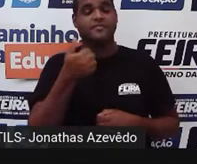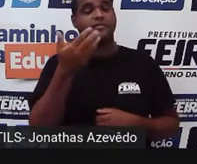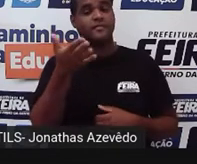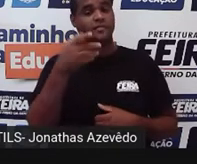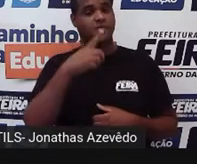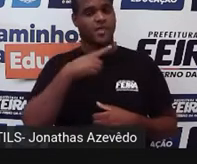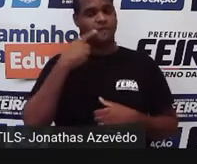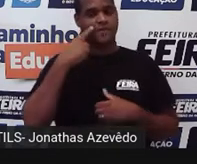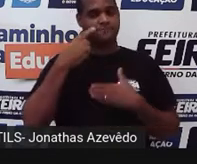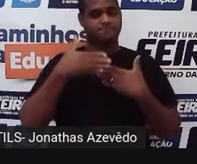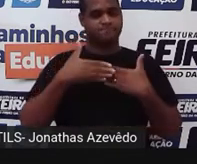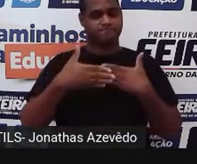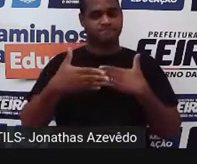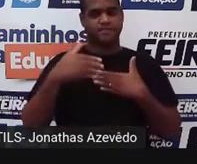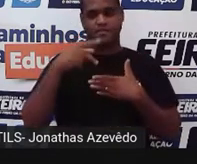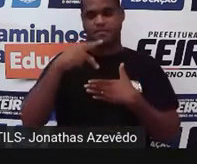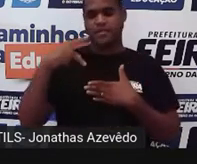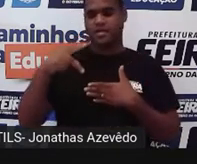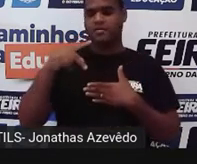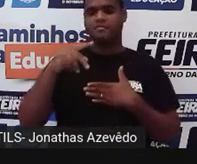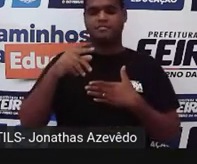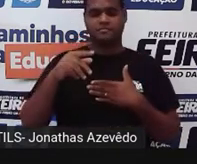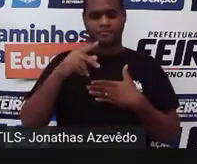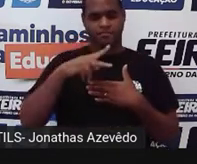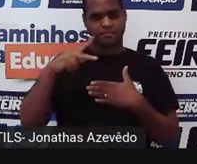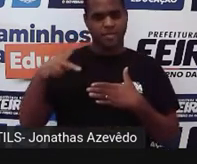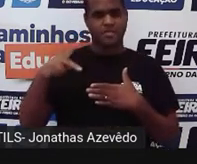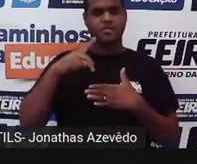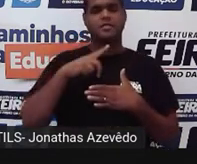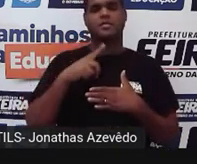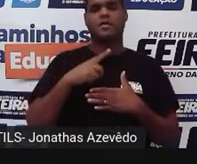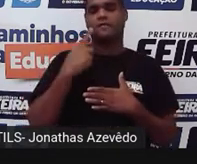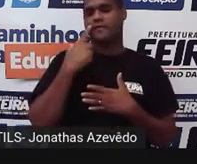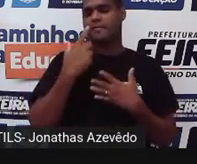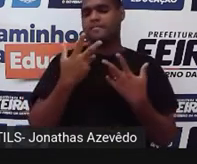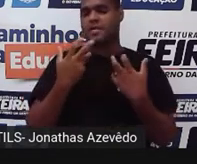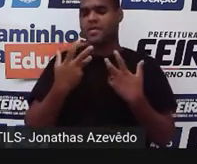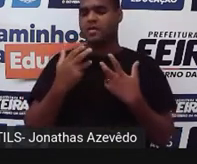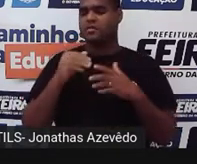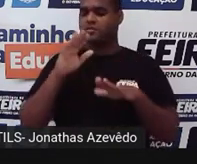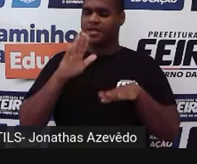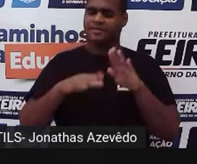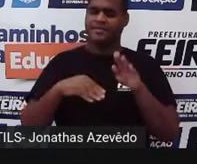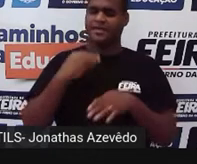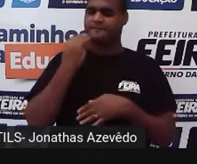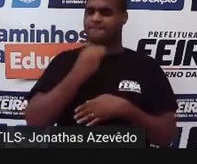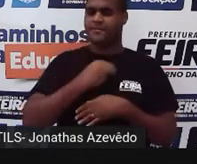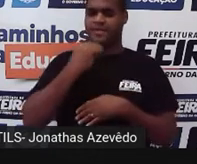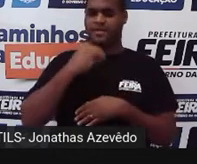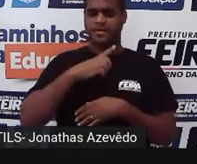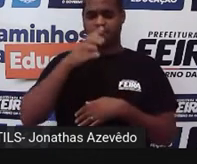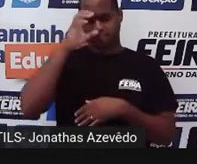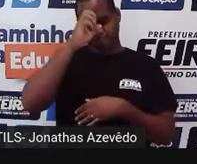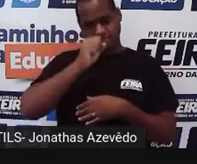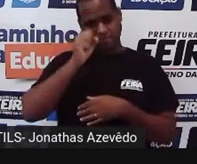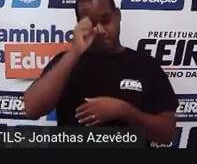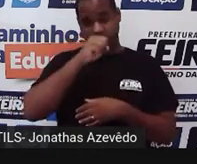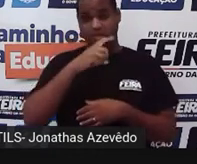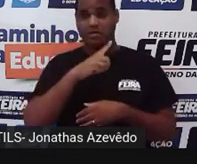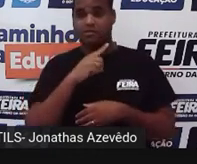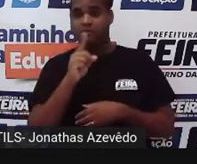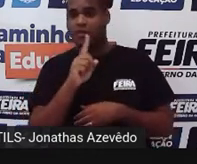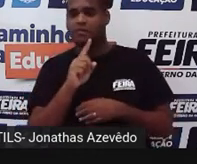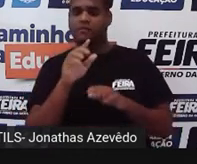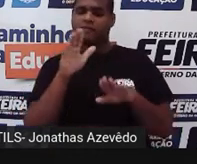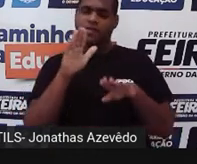que a gente vai ver é a ponderada. Certo? Será que você já teve a oportunidade de aprender sobre isso? Será que